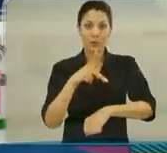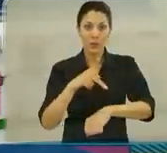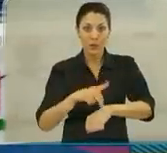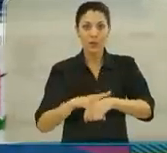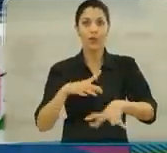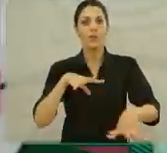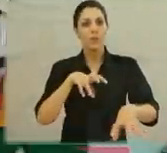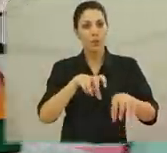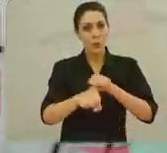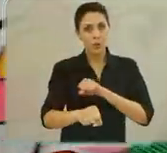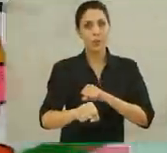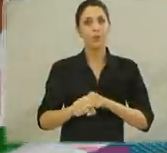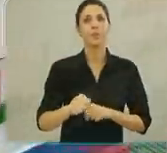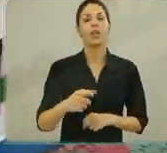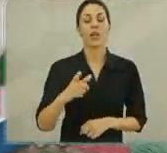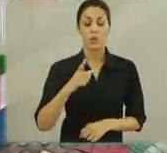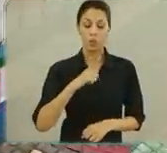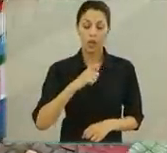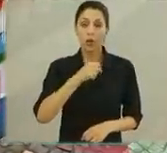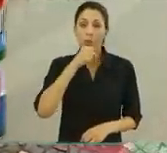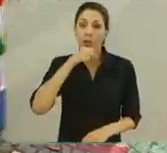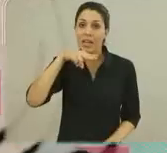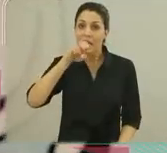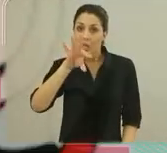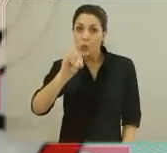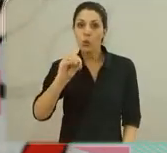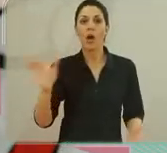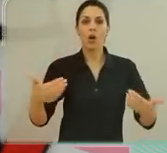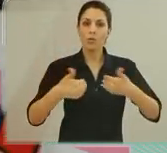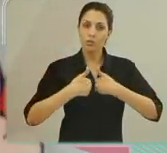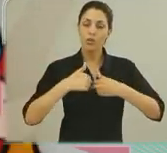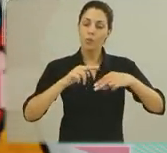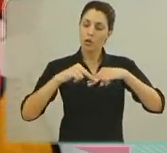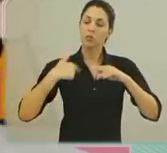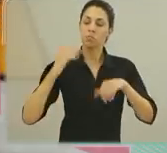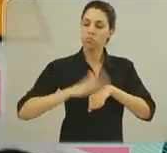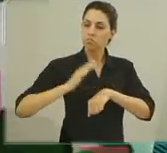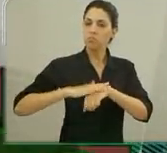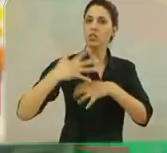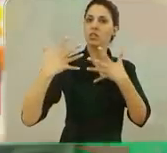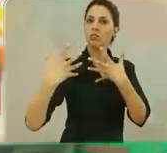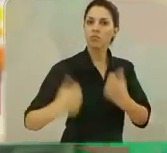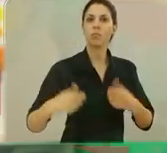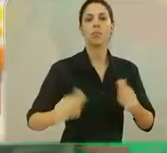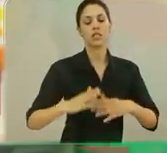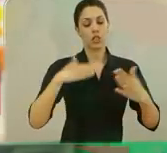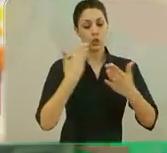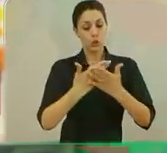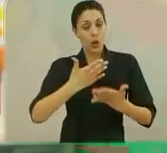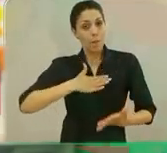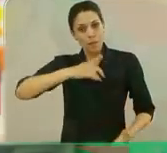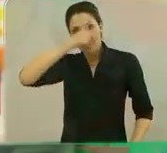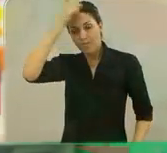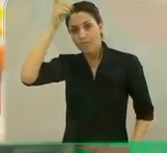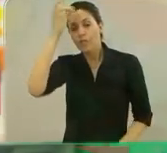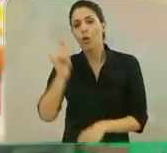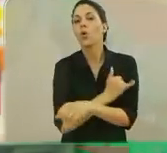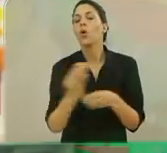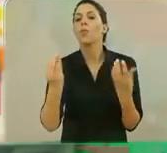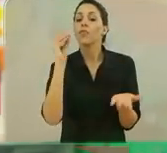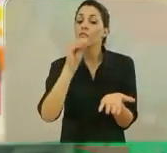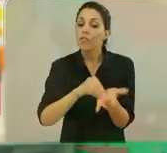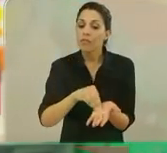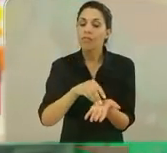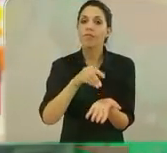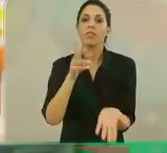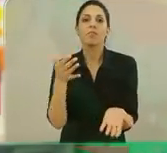tenho medo autista, então eu assumi que eu teria que ter uma escola da minha maneira, do jeito que eu entendo